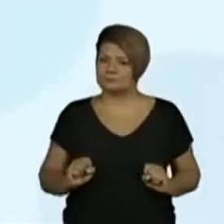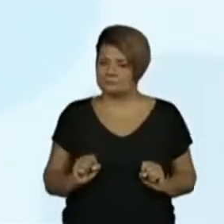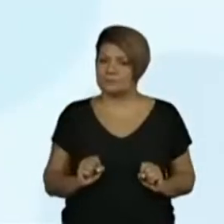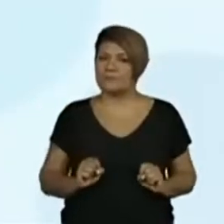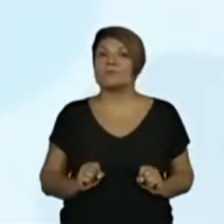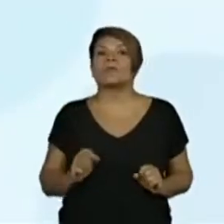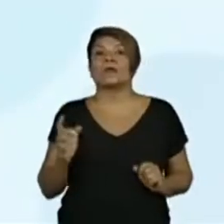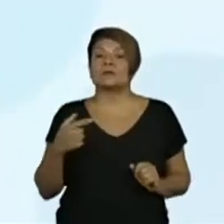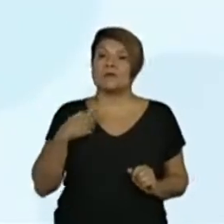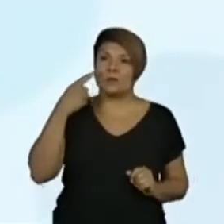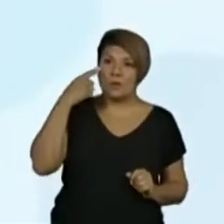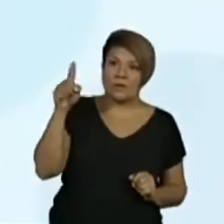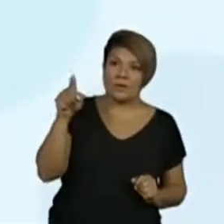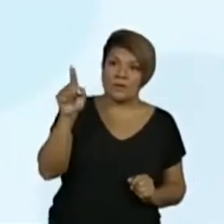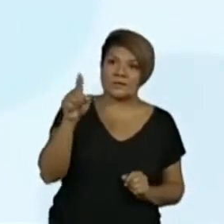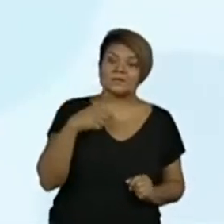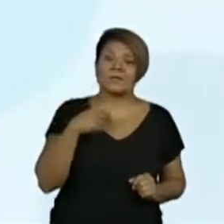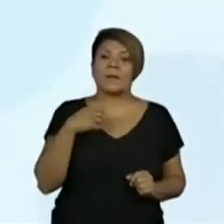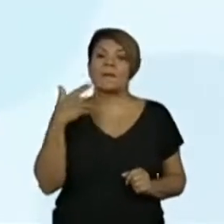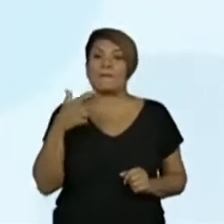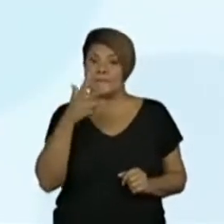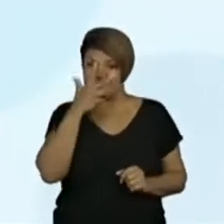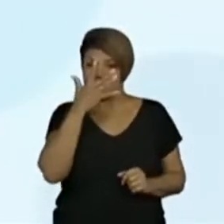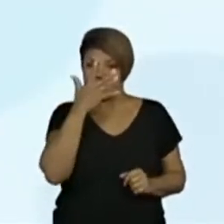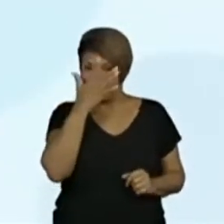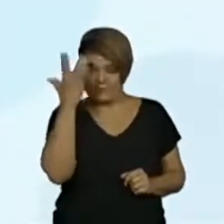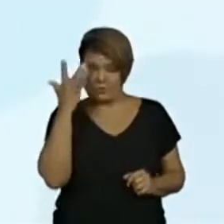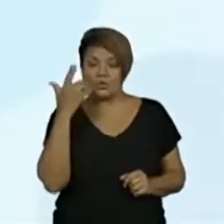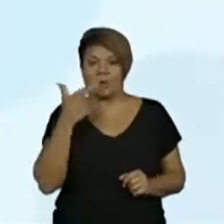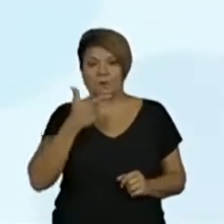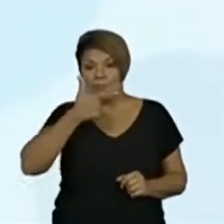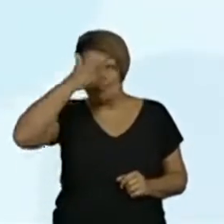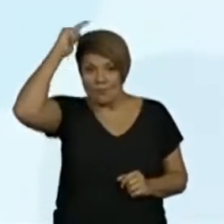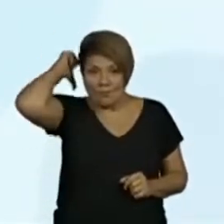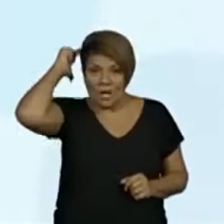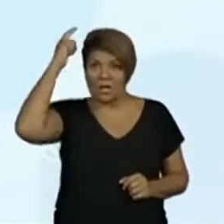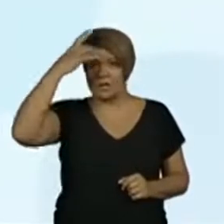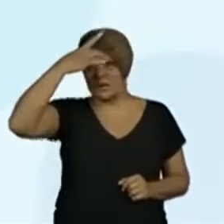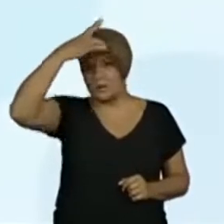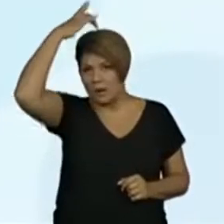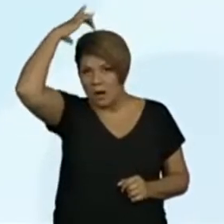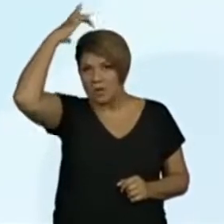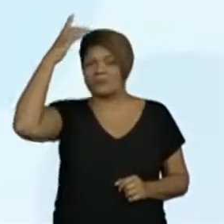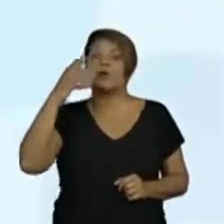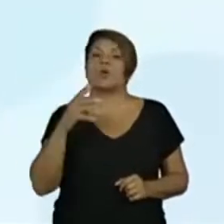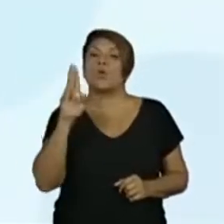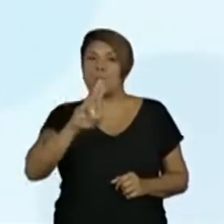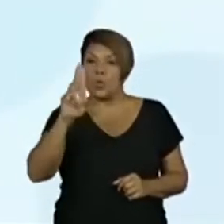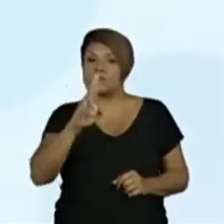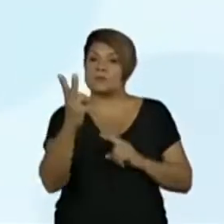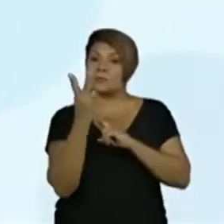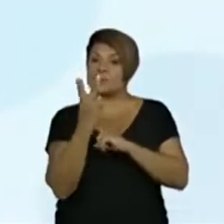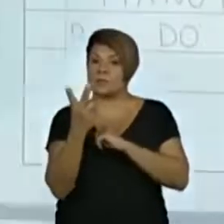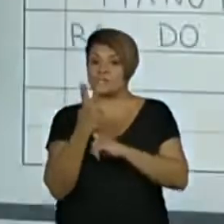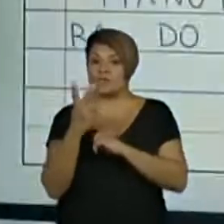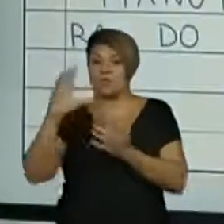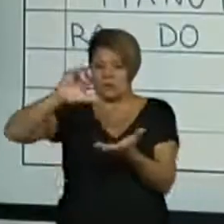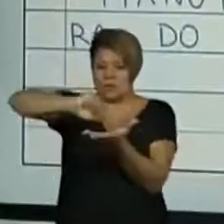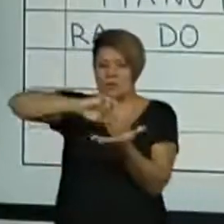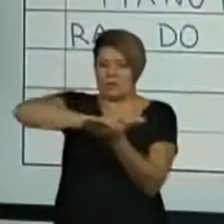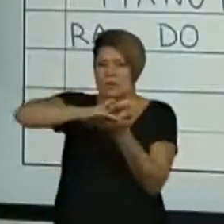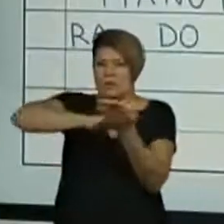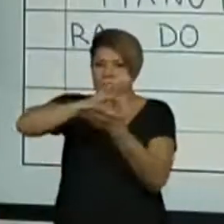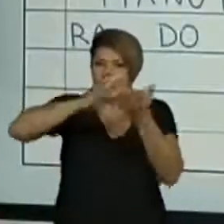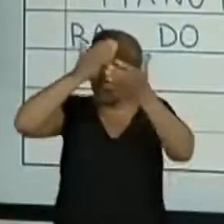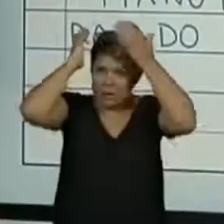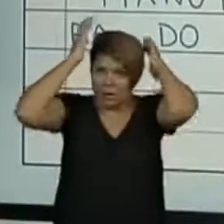falando que as pessoas que não têm cabelo, que são as pessoas calvas, fazem uso de protetor. Precisa. Protetor solar. a